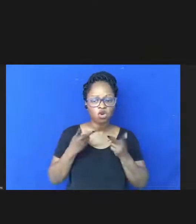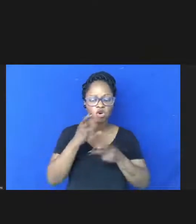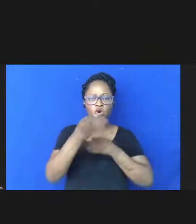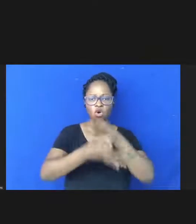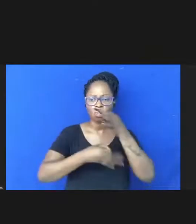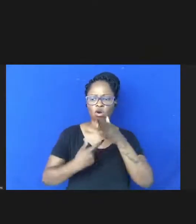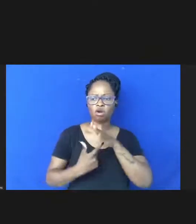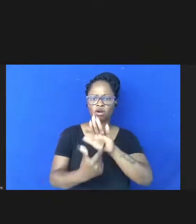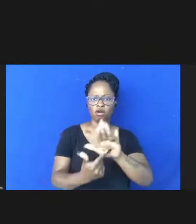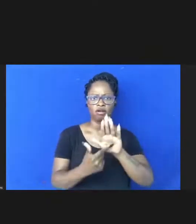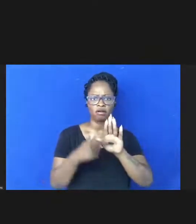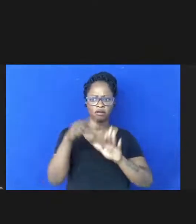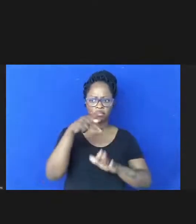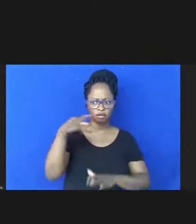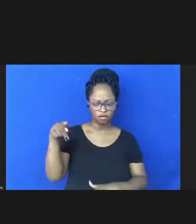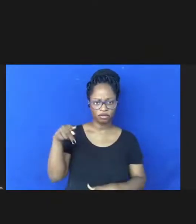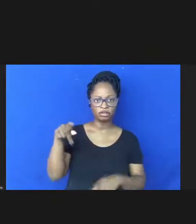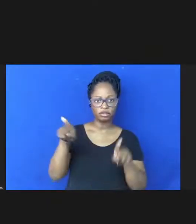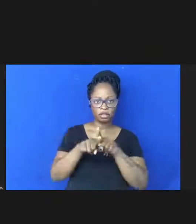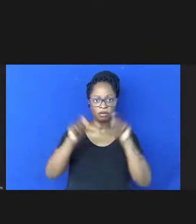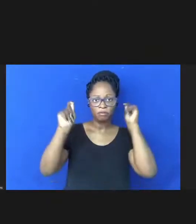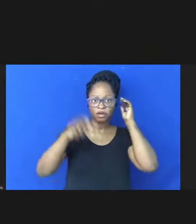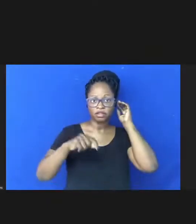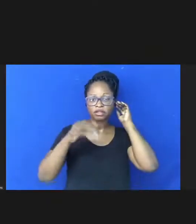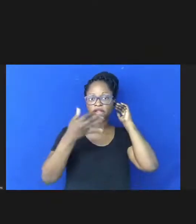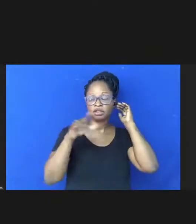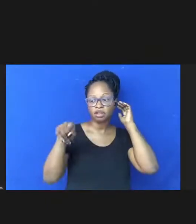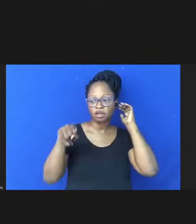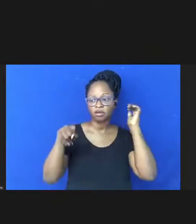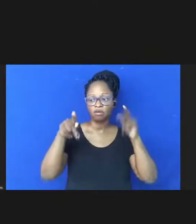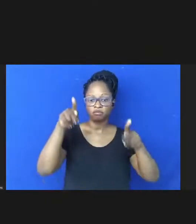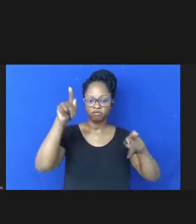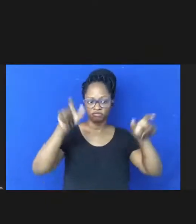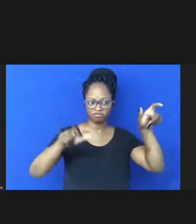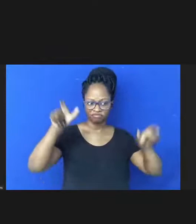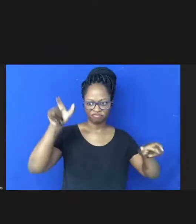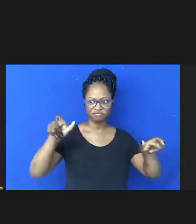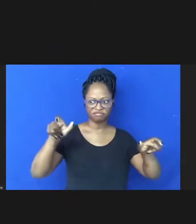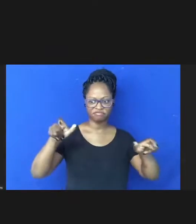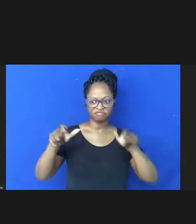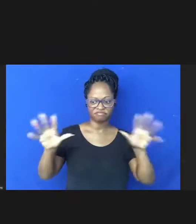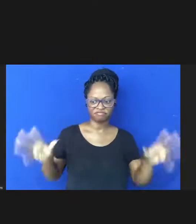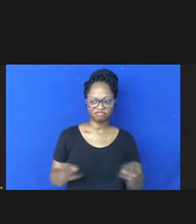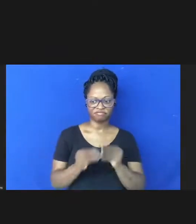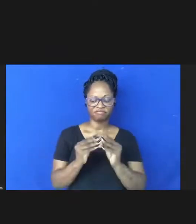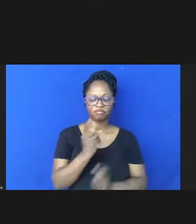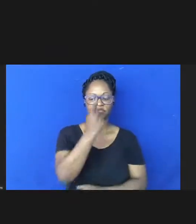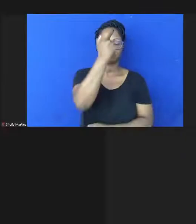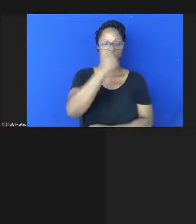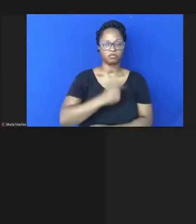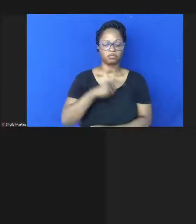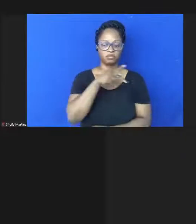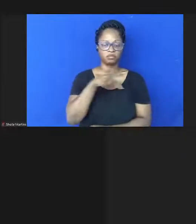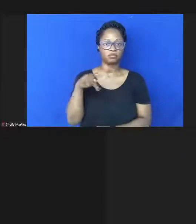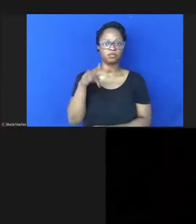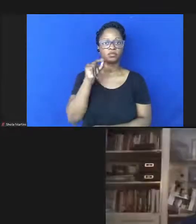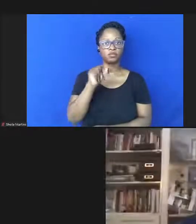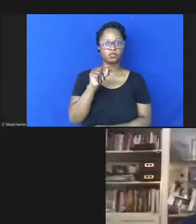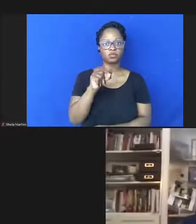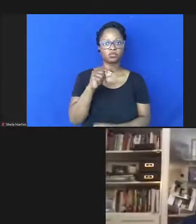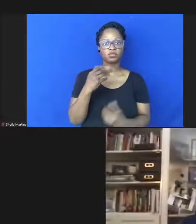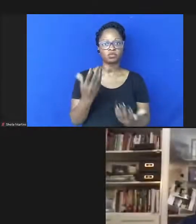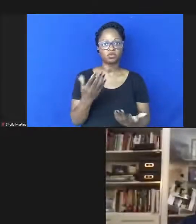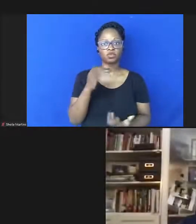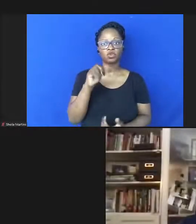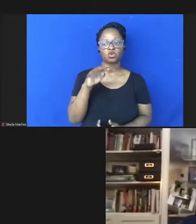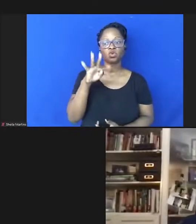apresentações do professor Andro Fábio e professor Paulo Ferrinho nós temos o professor Guto